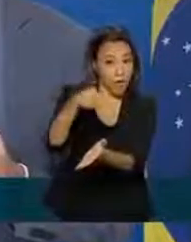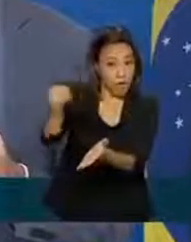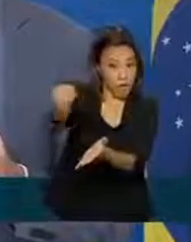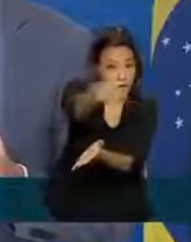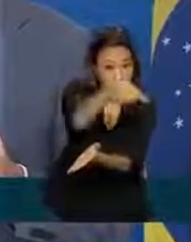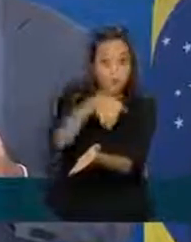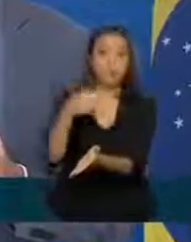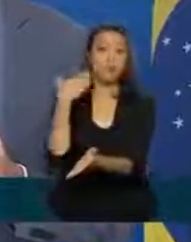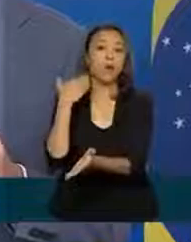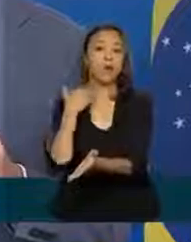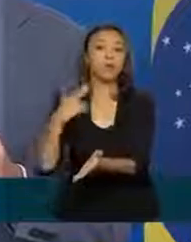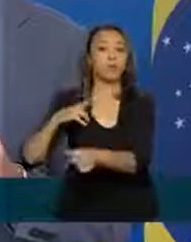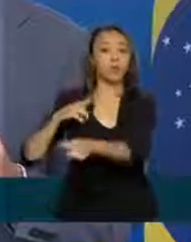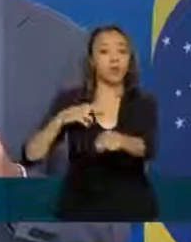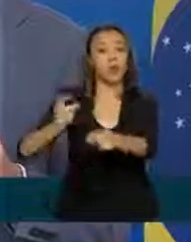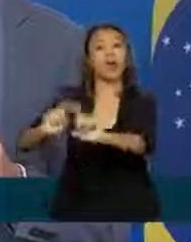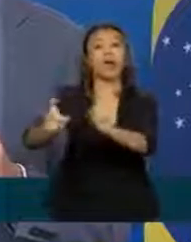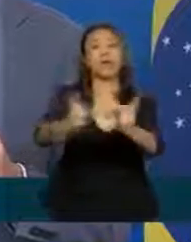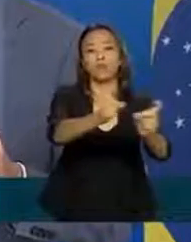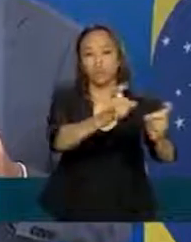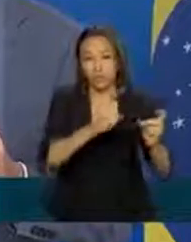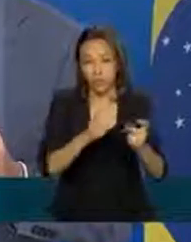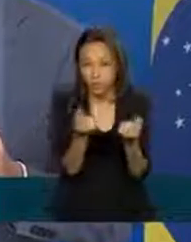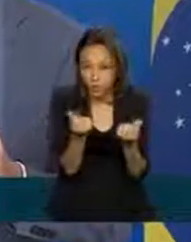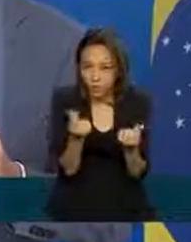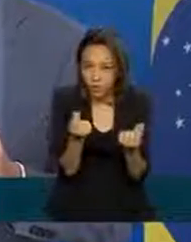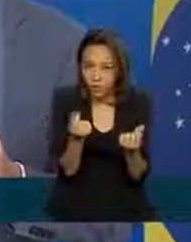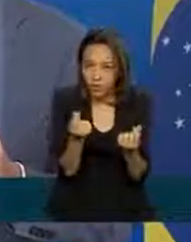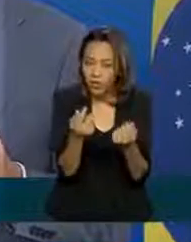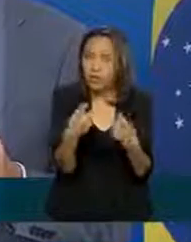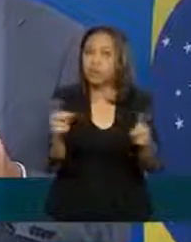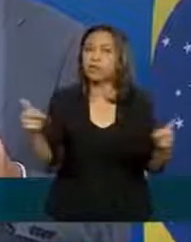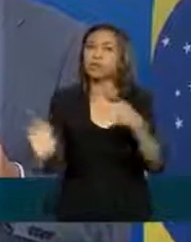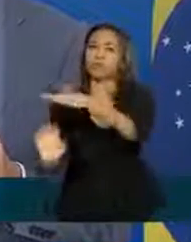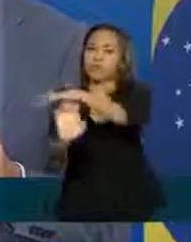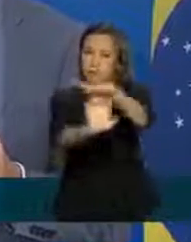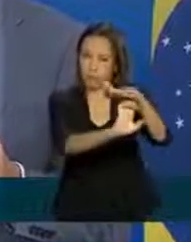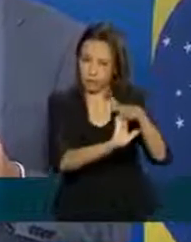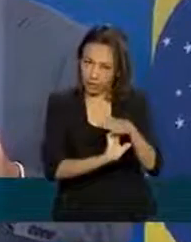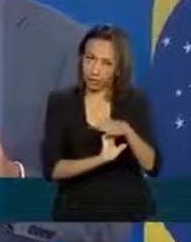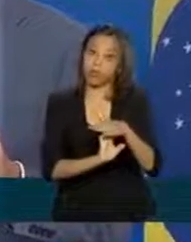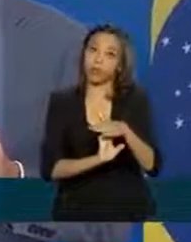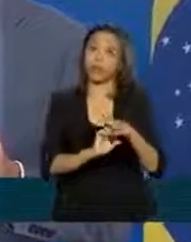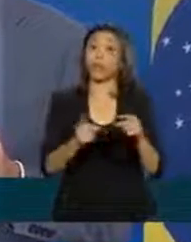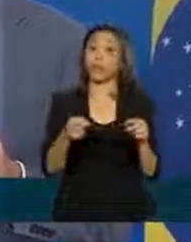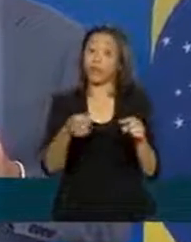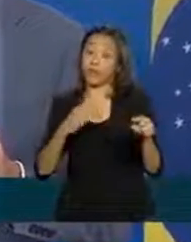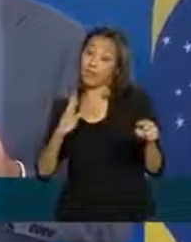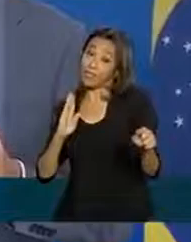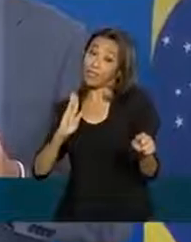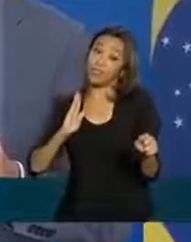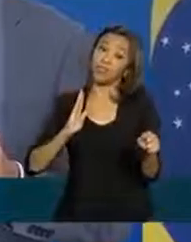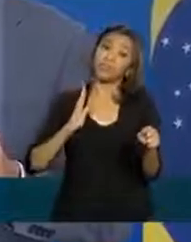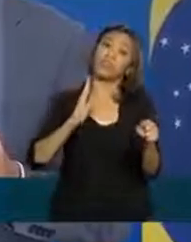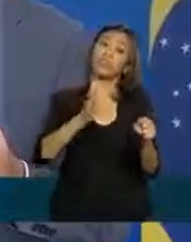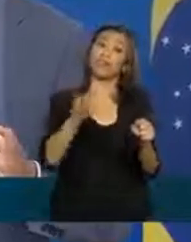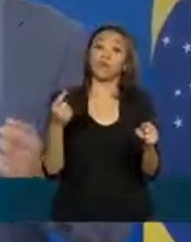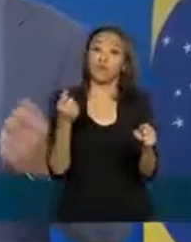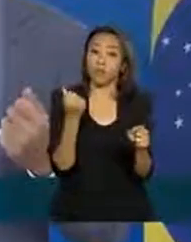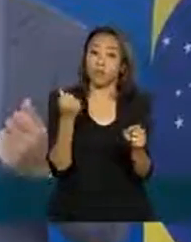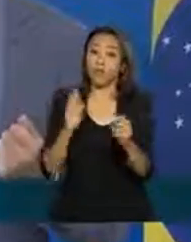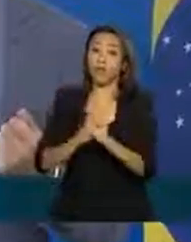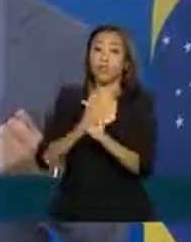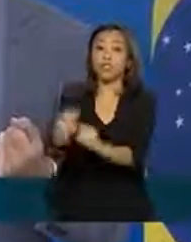vão depositar os recursos direto na conta do trabalhador esse dinheiro não passa pela conta da empresa ele vai direto para a conta do trabalhador